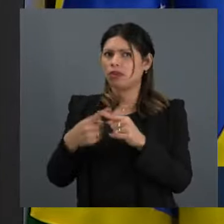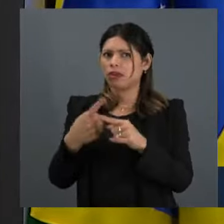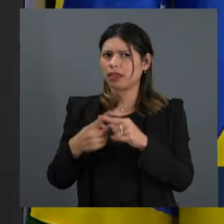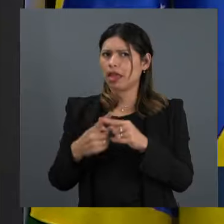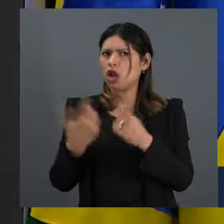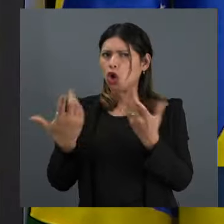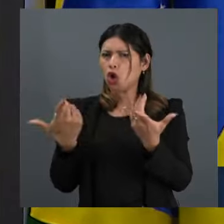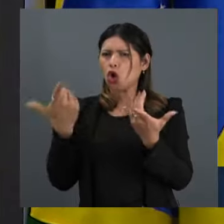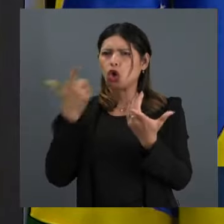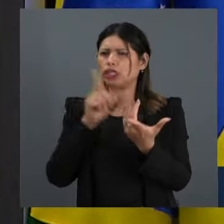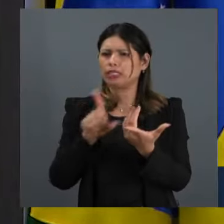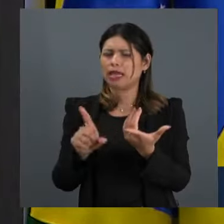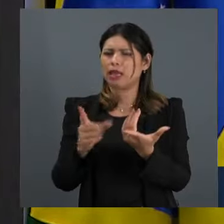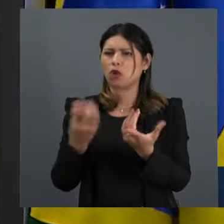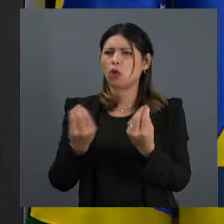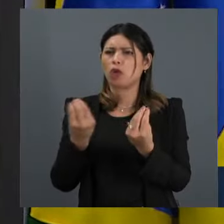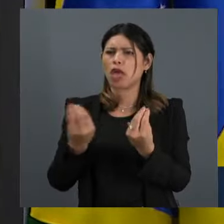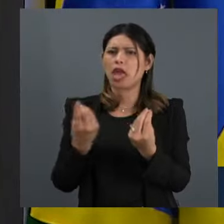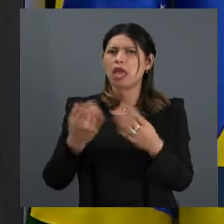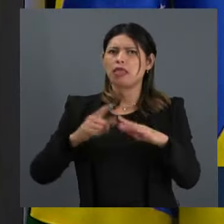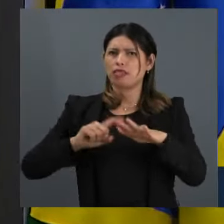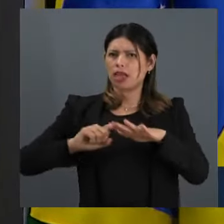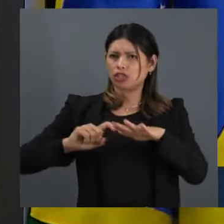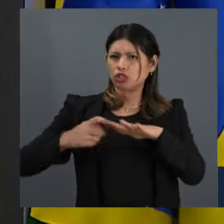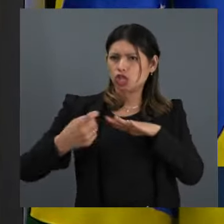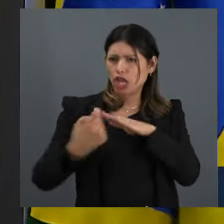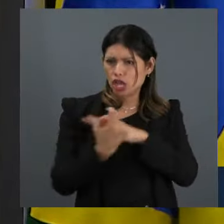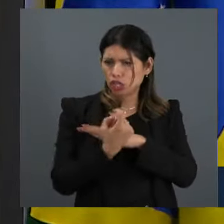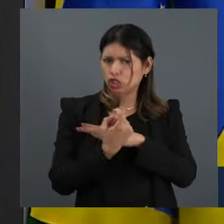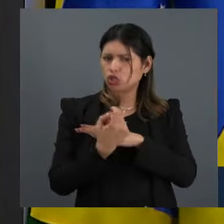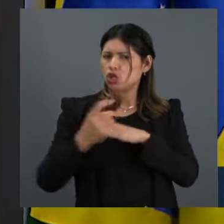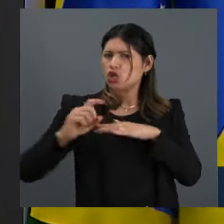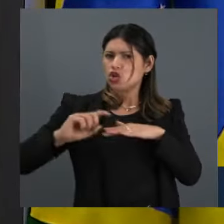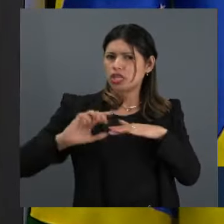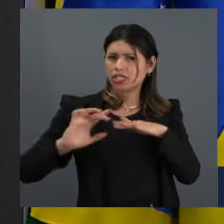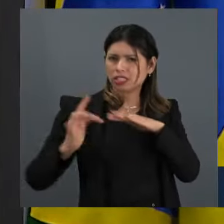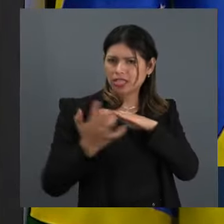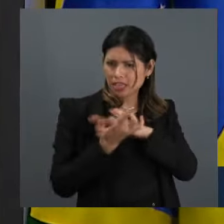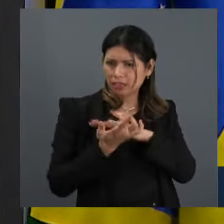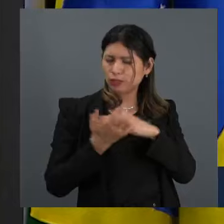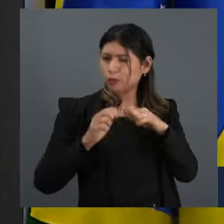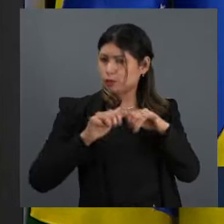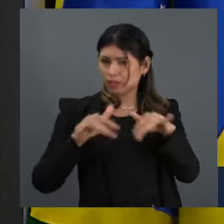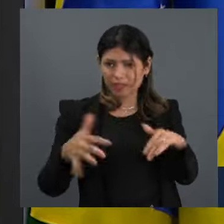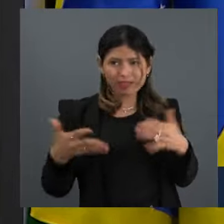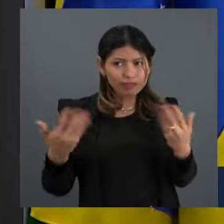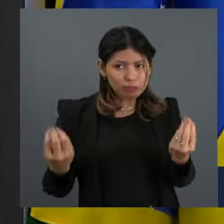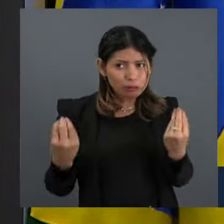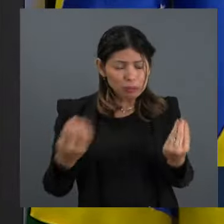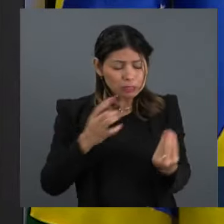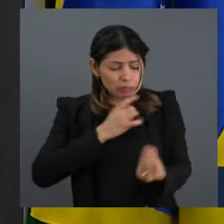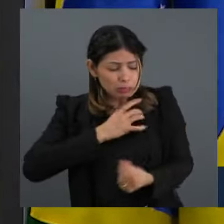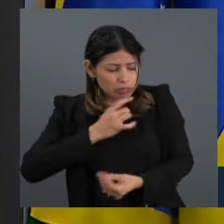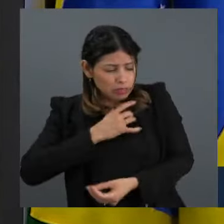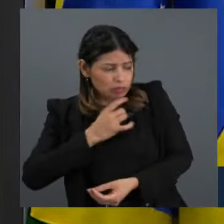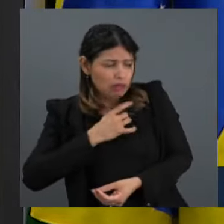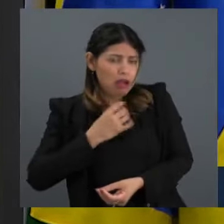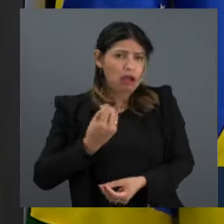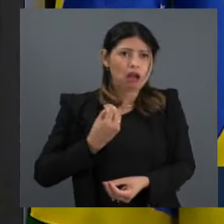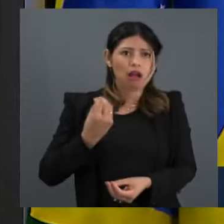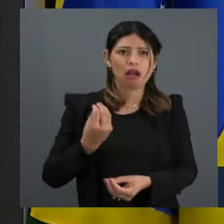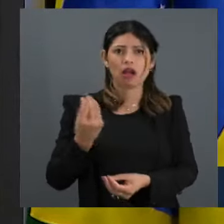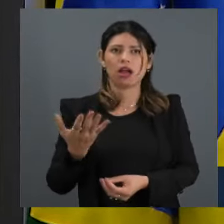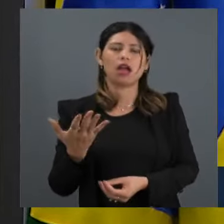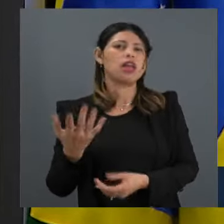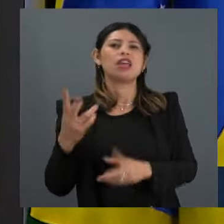consegue ser um ser humano integral dessa forma? O Brasil nunca teve disso. Para encerrar, senhor presidente, da mesma forma, agem